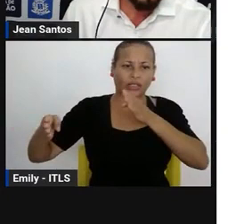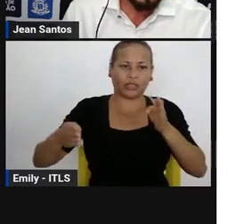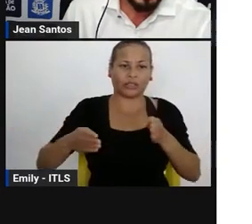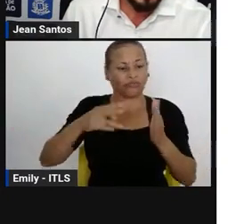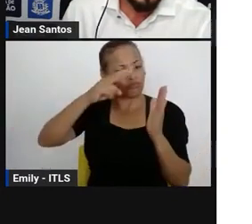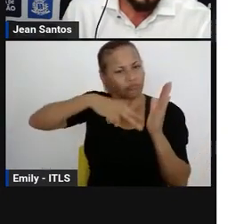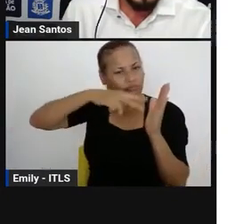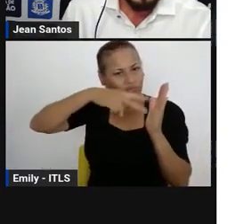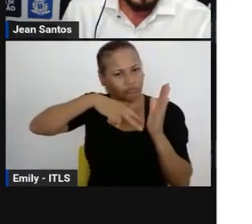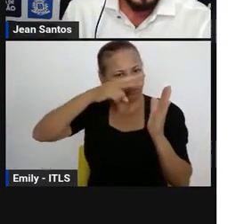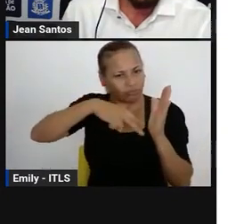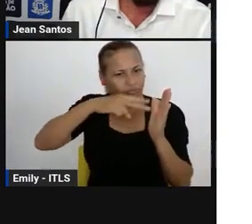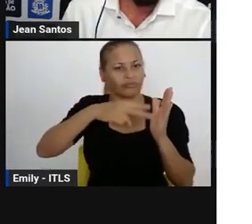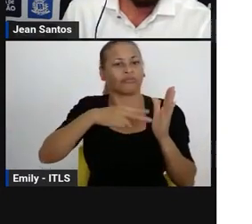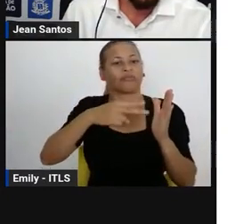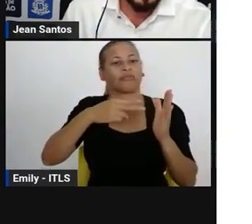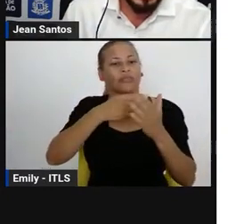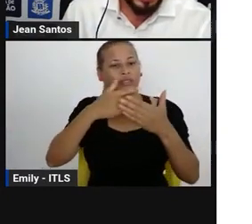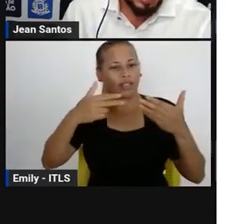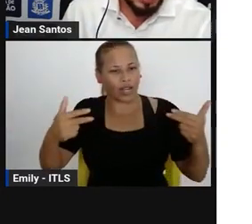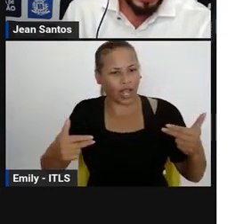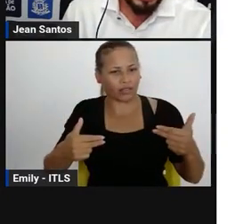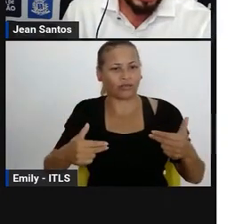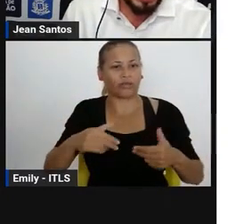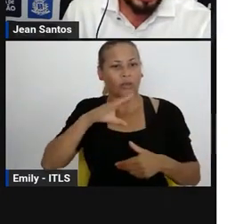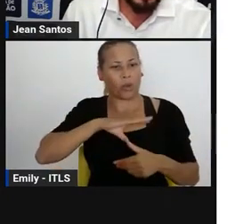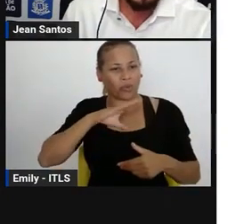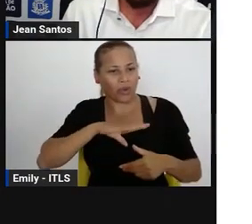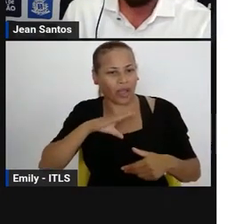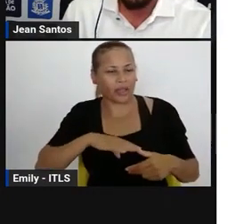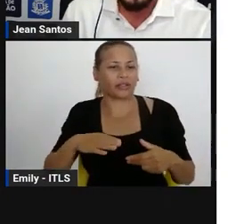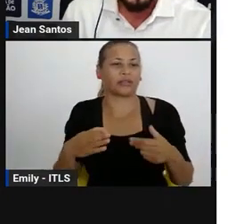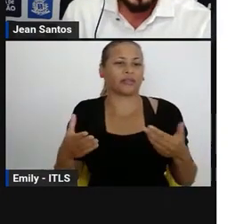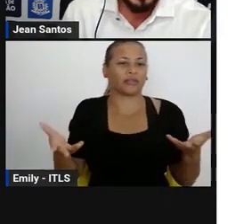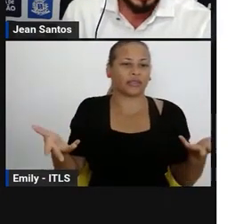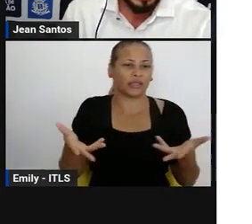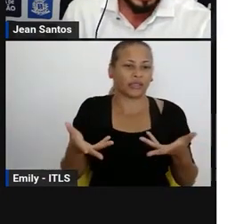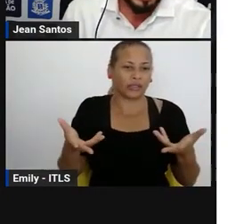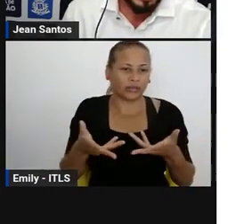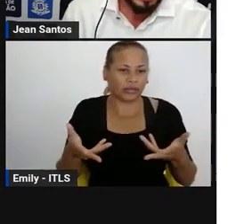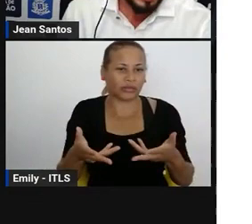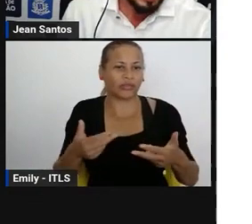do texto literário de diferentes gêneros textuais,